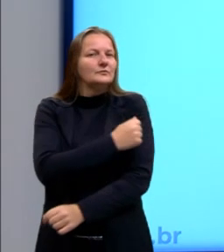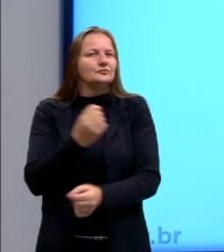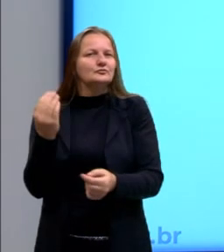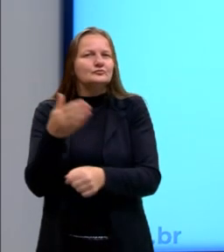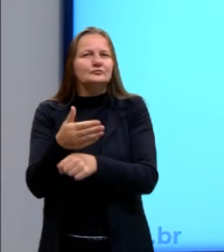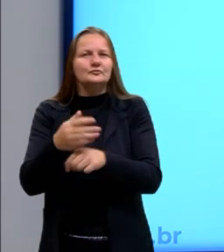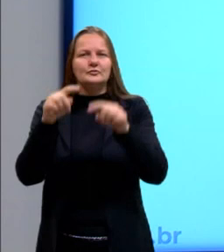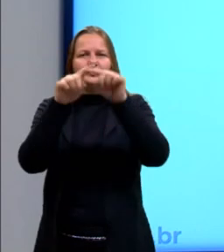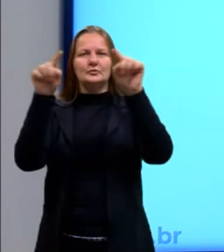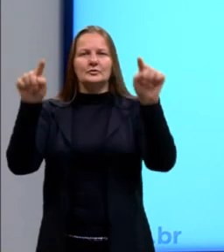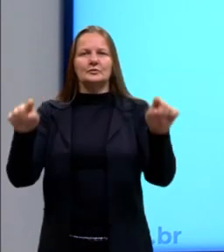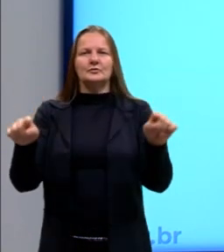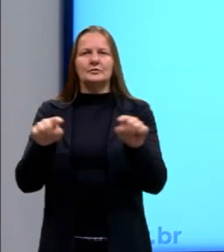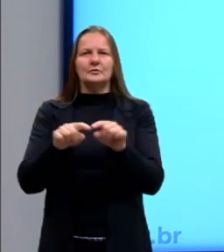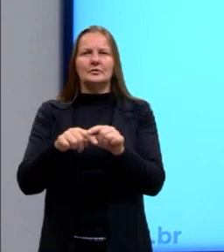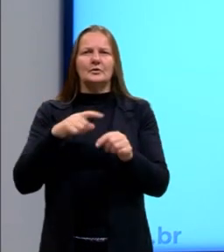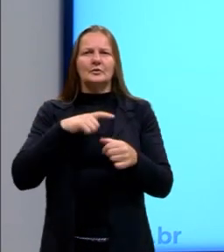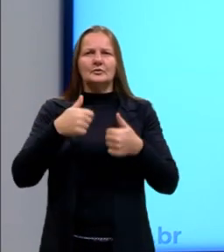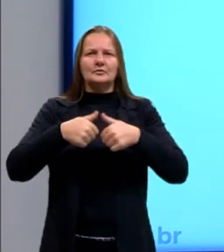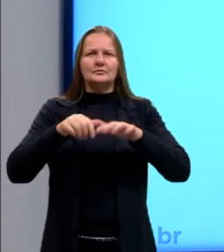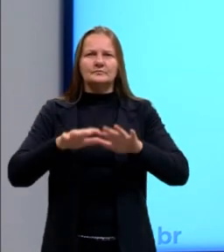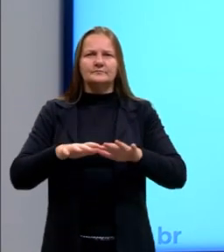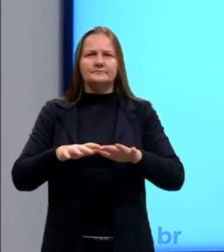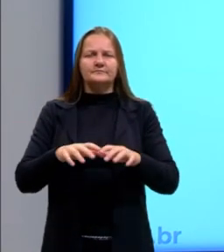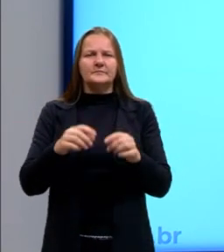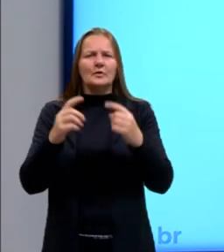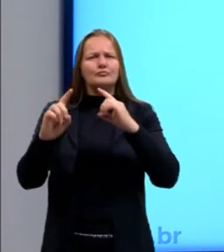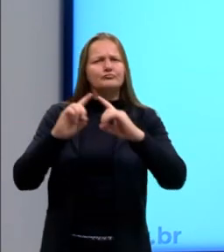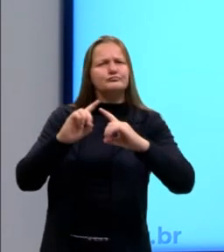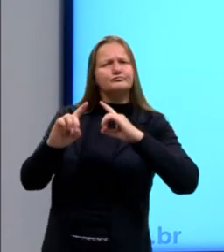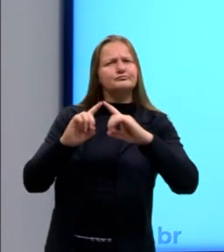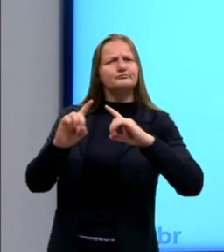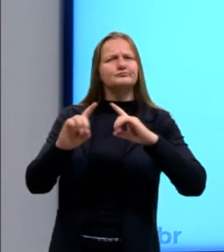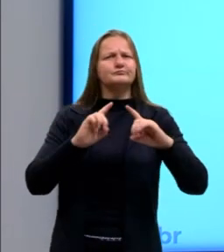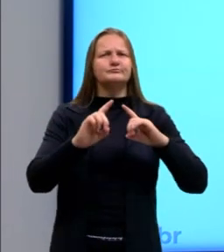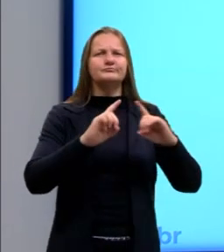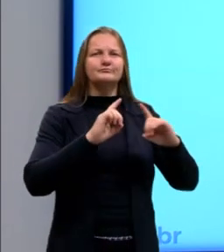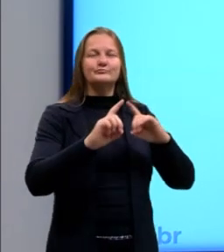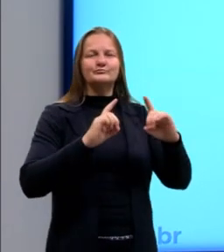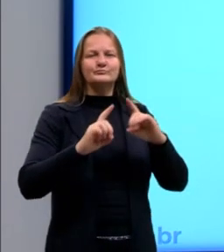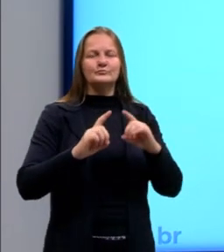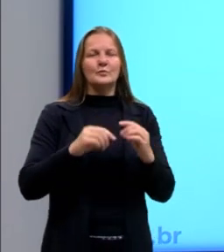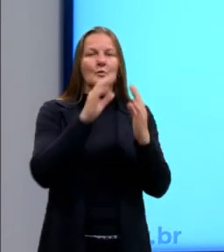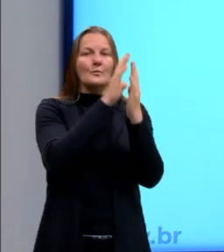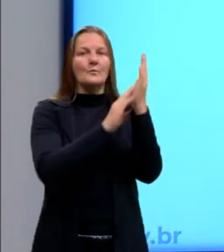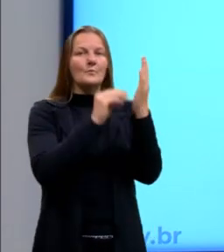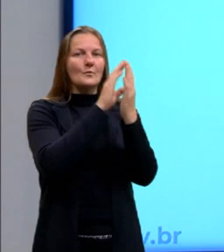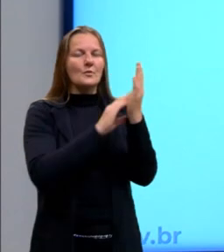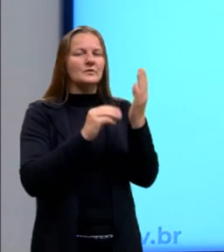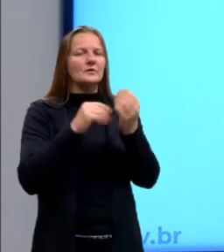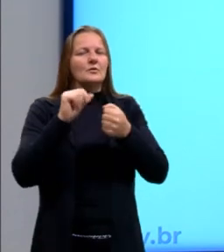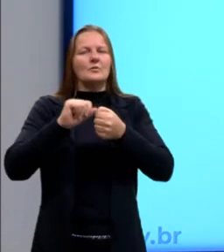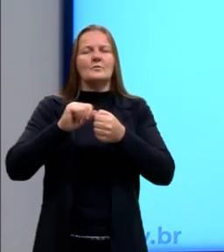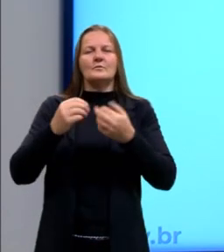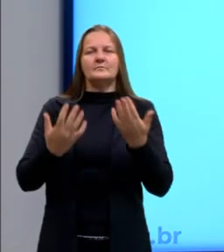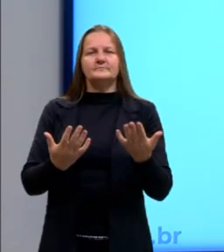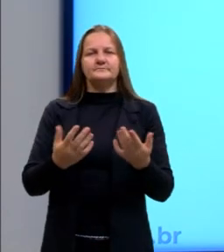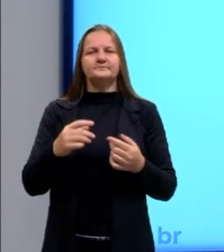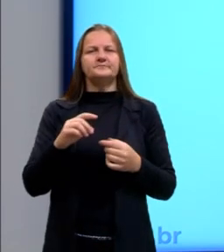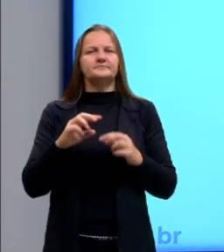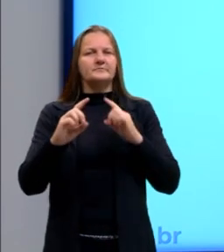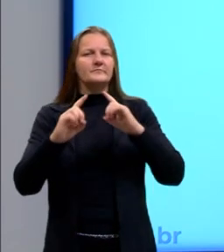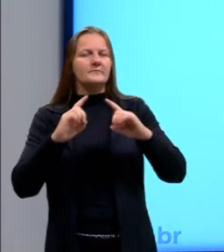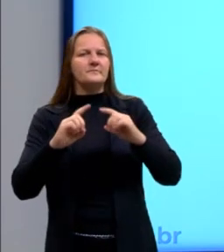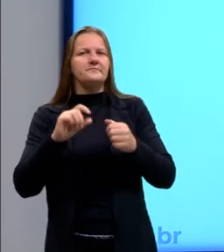o quadro, eles estão então de repente discutindo, né? algum modelo, alguma confecção de alguma